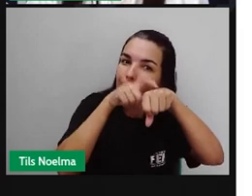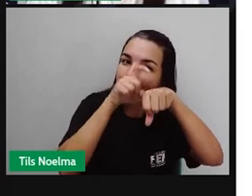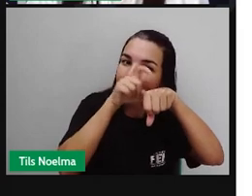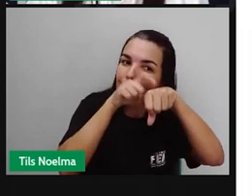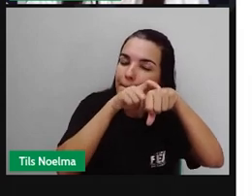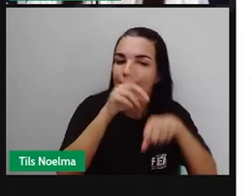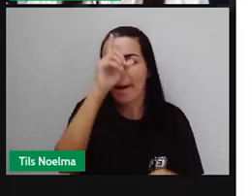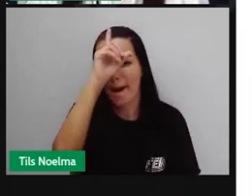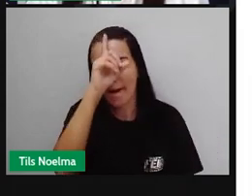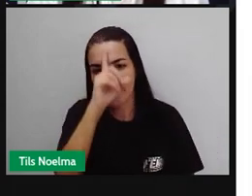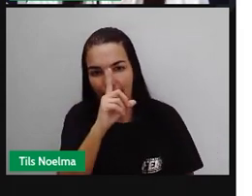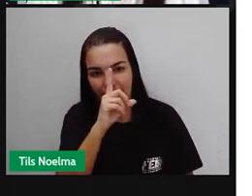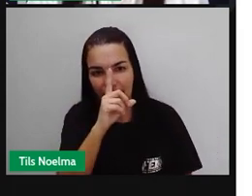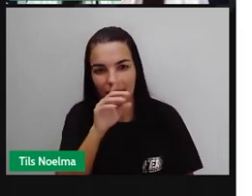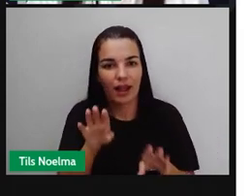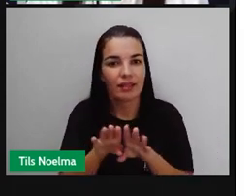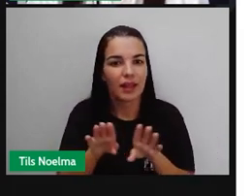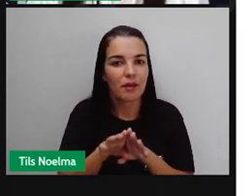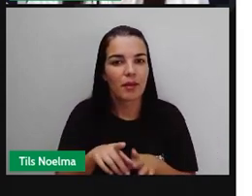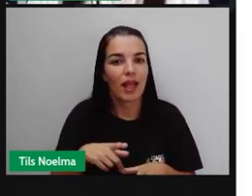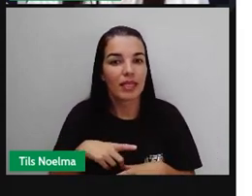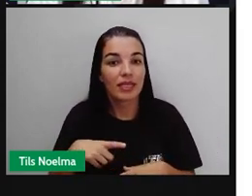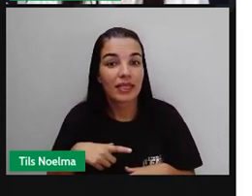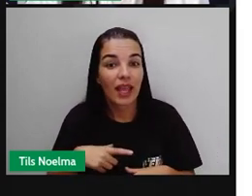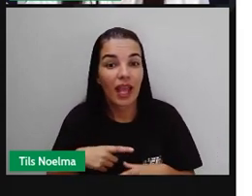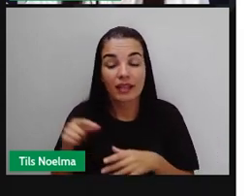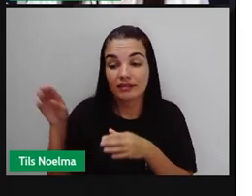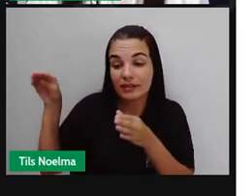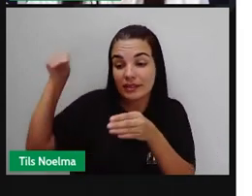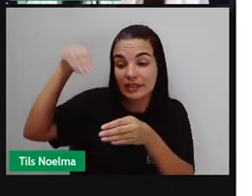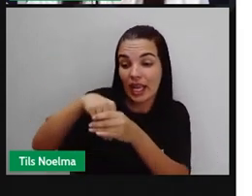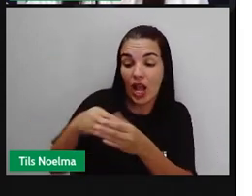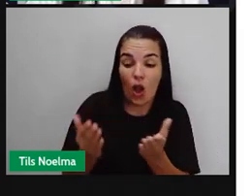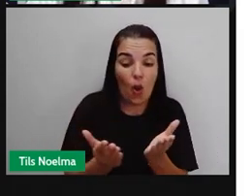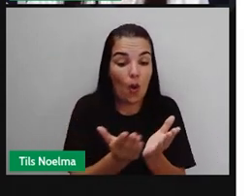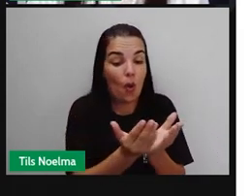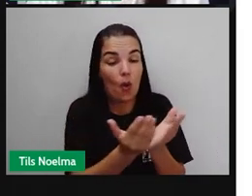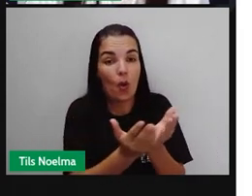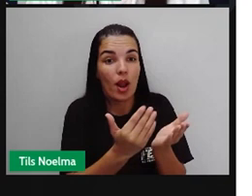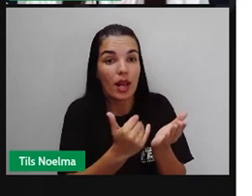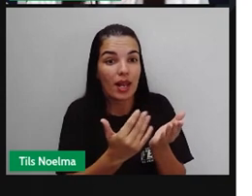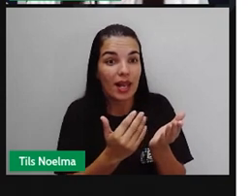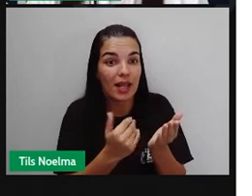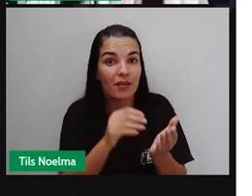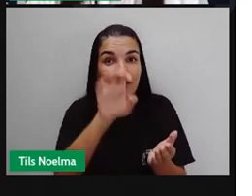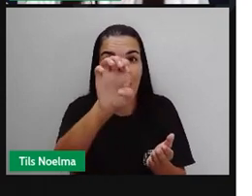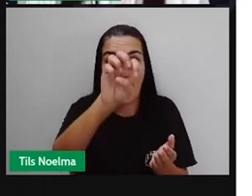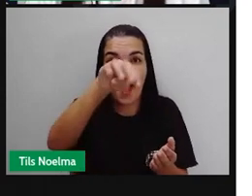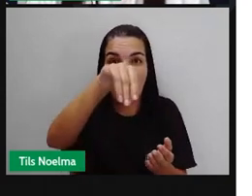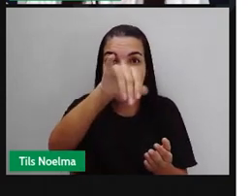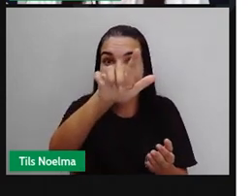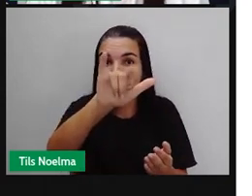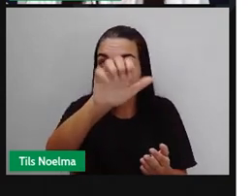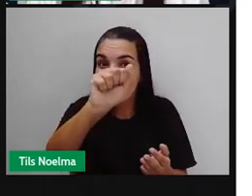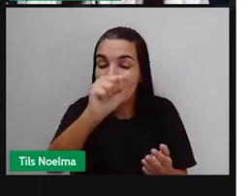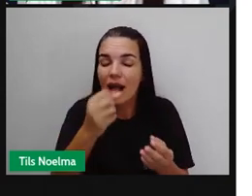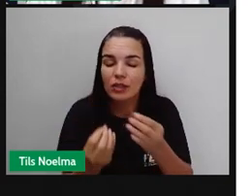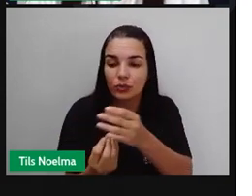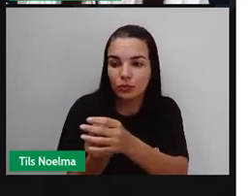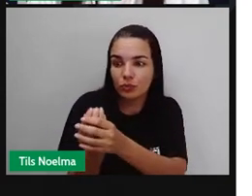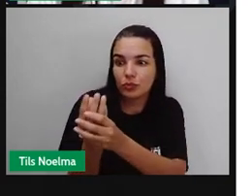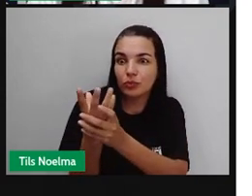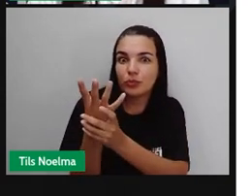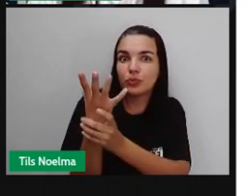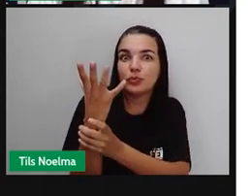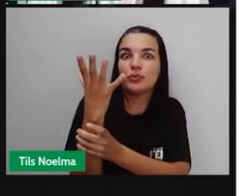personagens principais. E nesse livro, Reinações de Narizinho, é o livro em que a Emília e o Visconde, eles vão ser